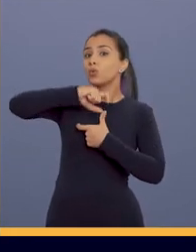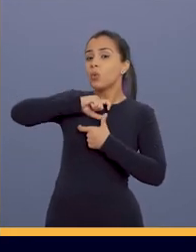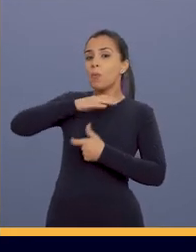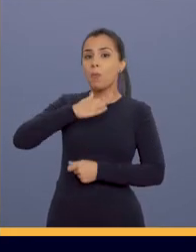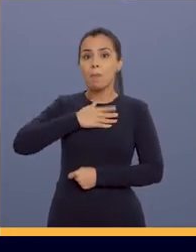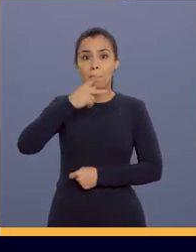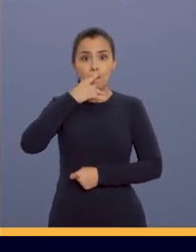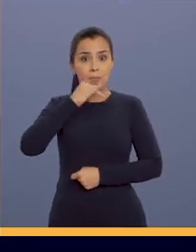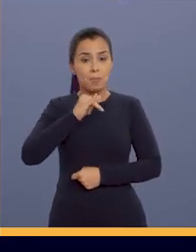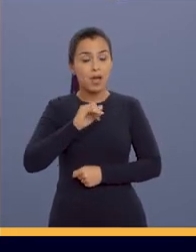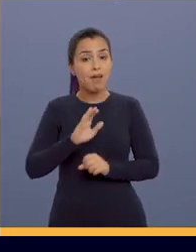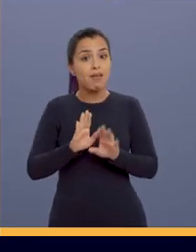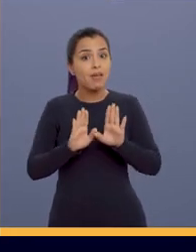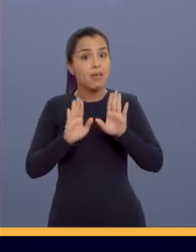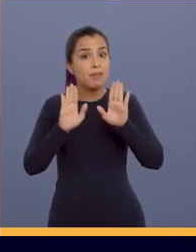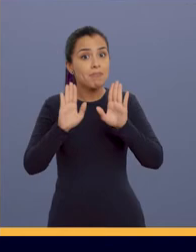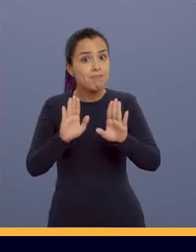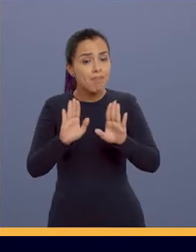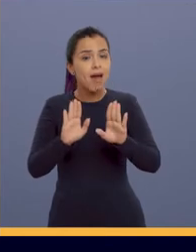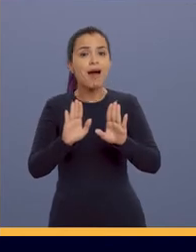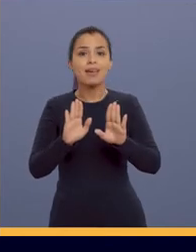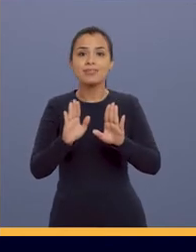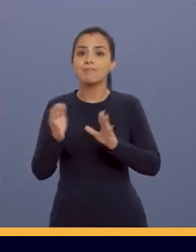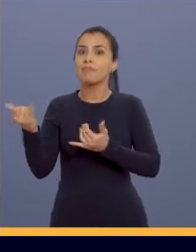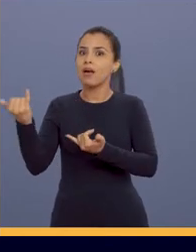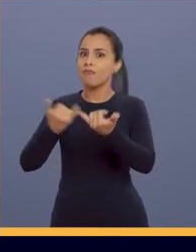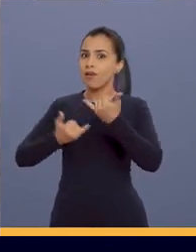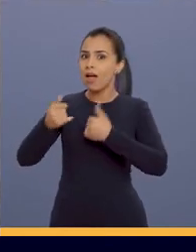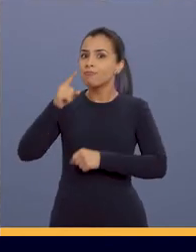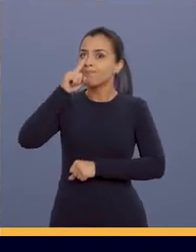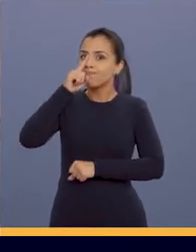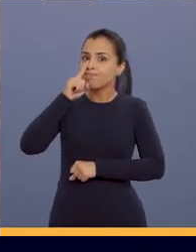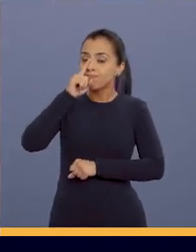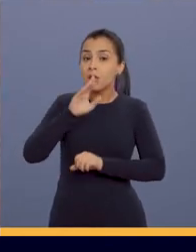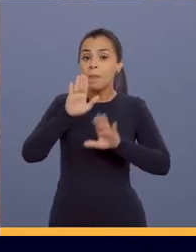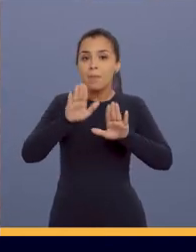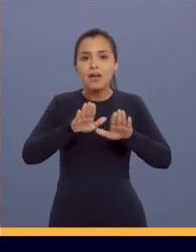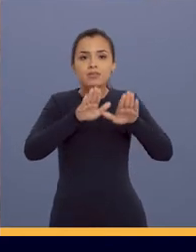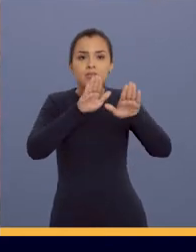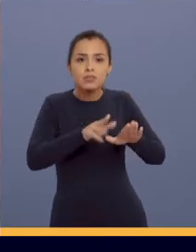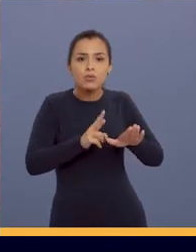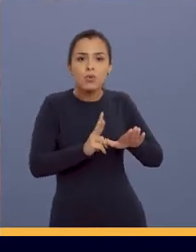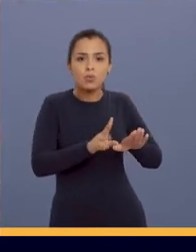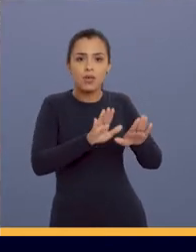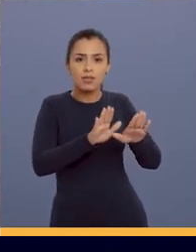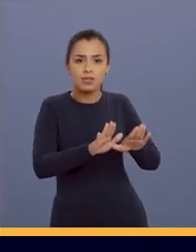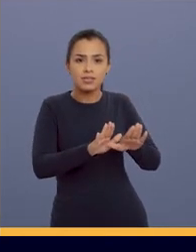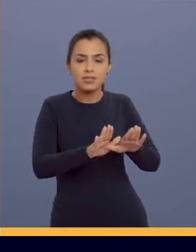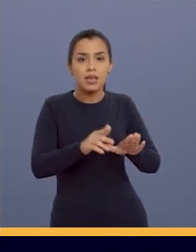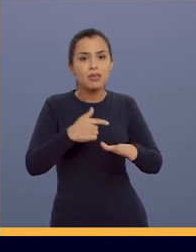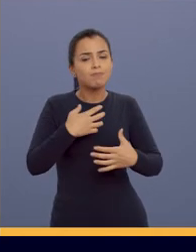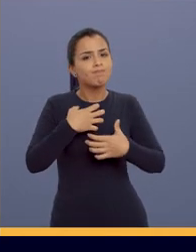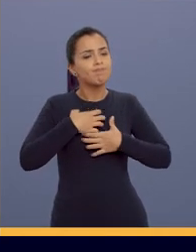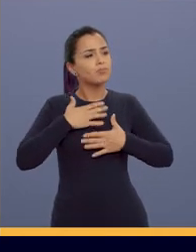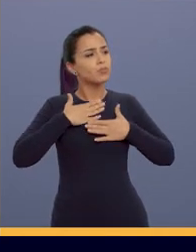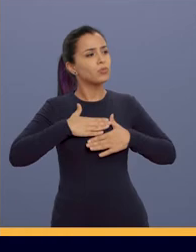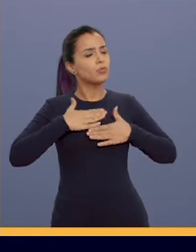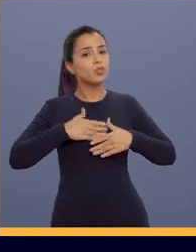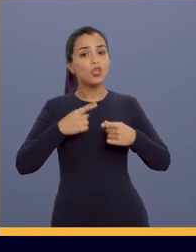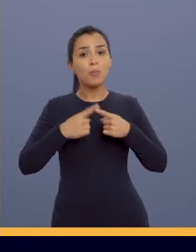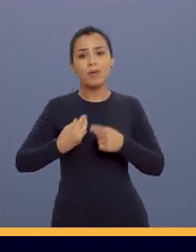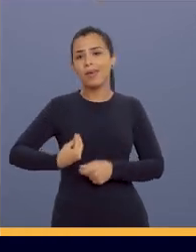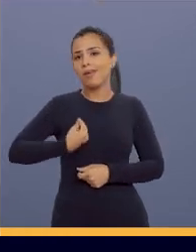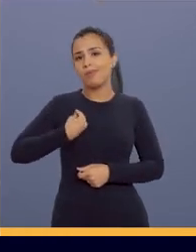pai, só que assim, ele falou, é crítico, mas está estável. O que me dava conforto é que mesmo eu não